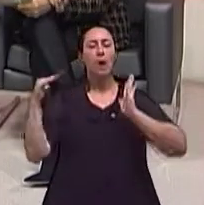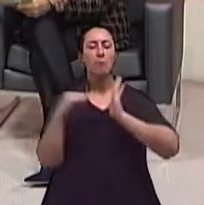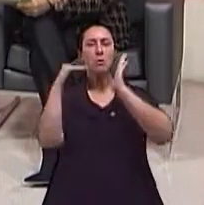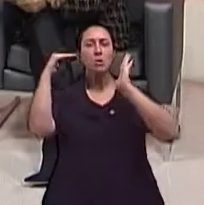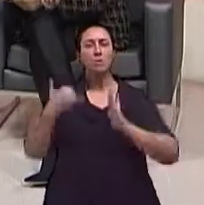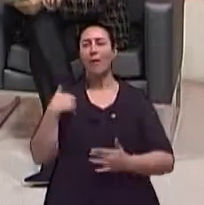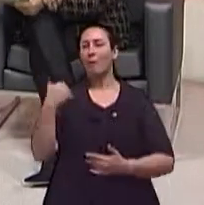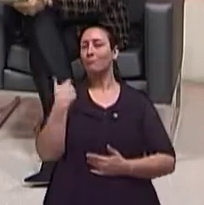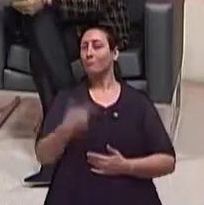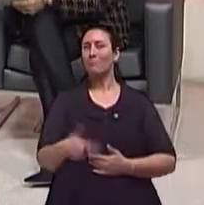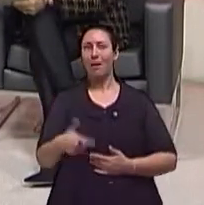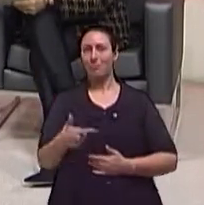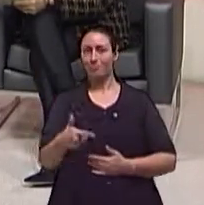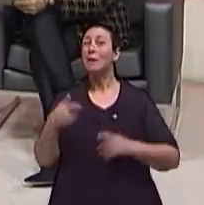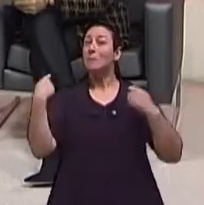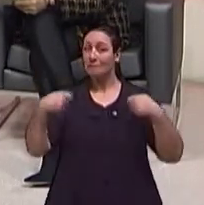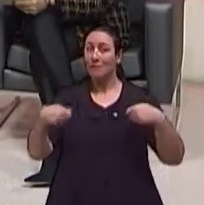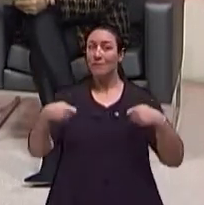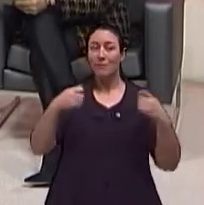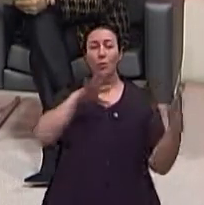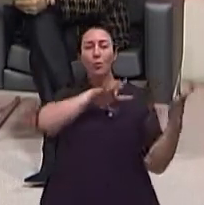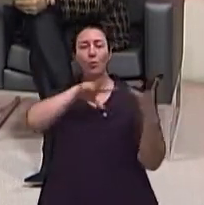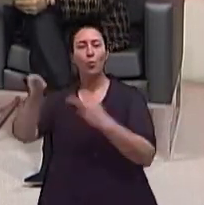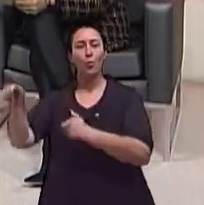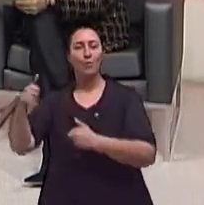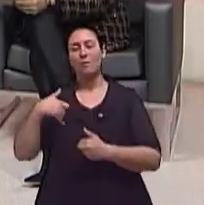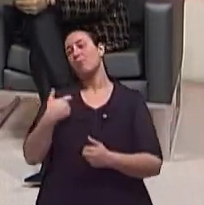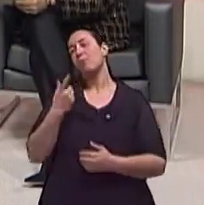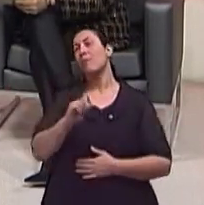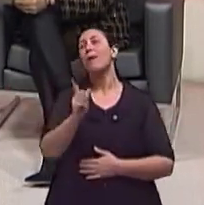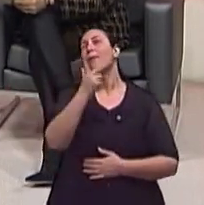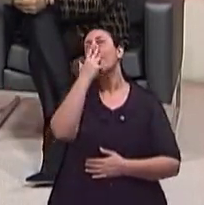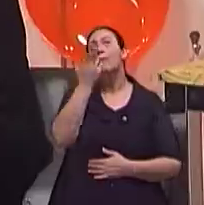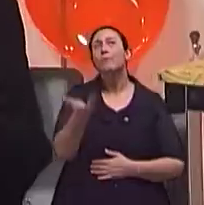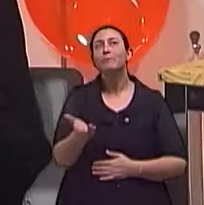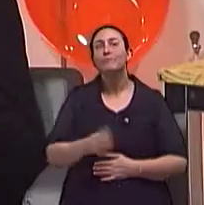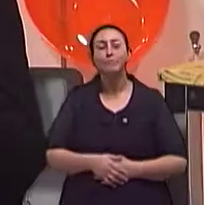precisa de todas as idades. Não é que nem, por exemplo,